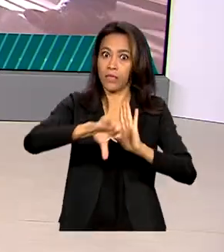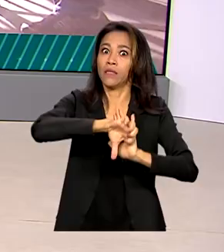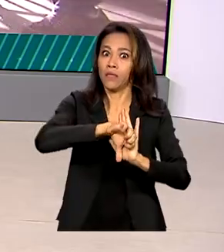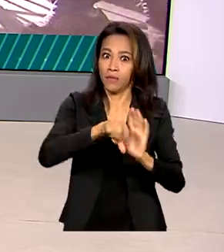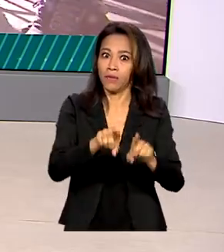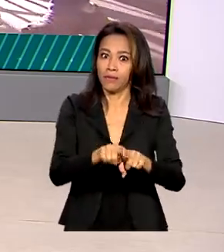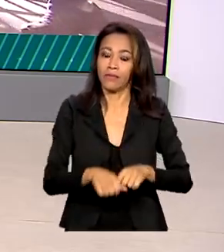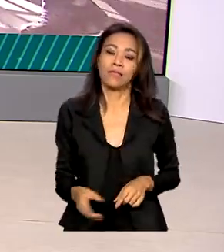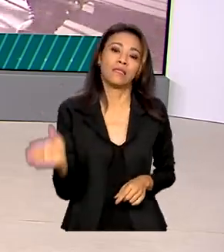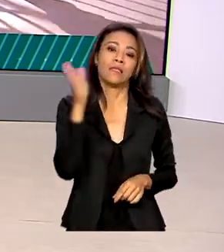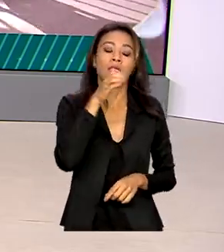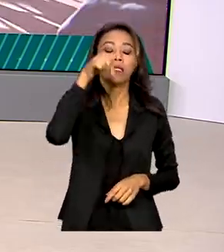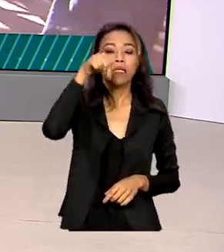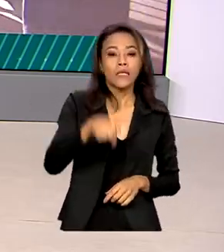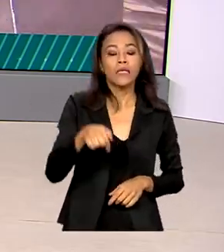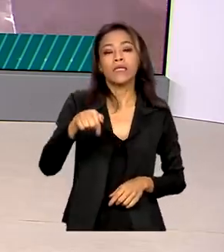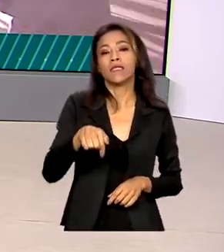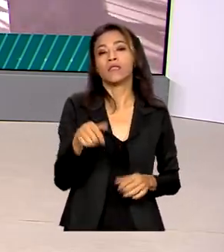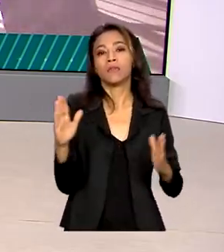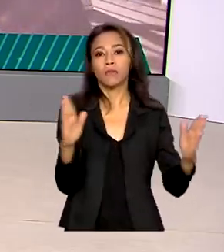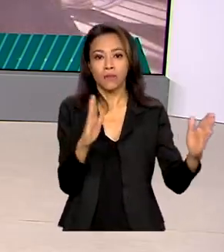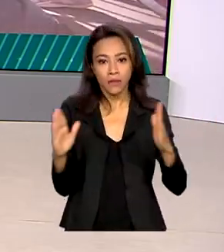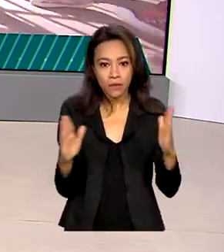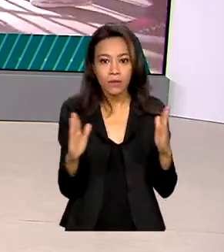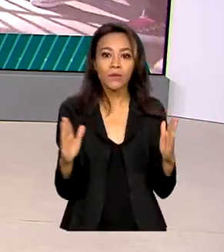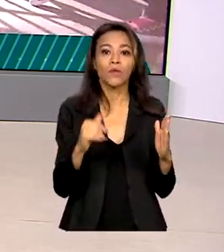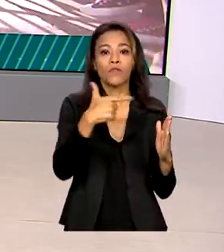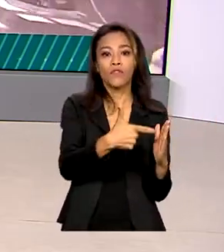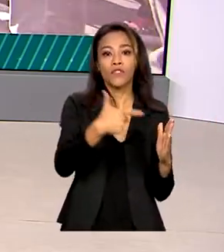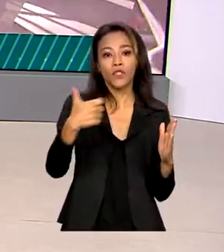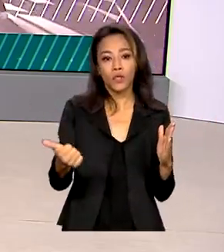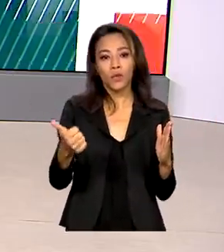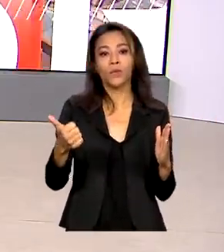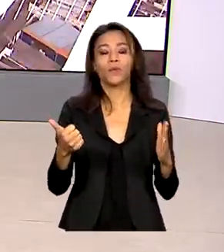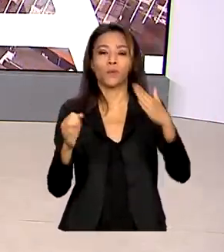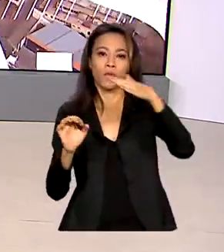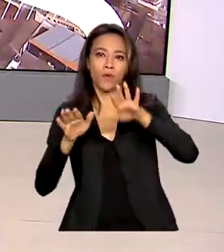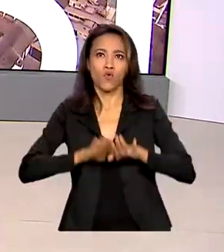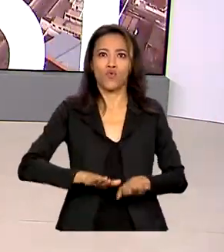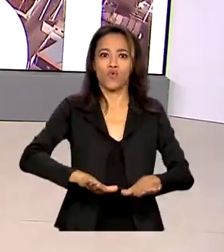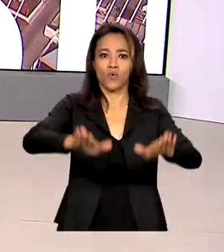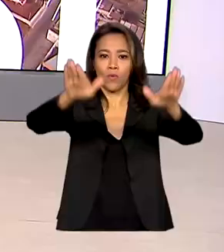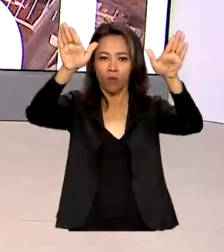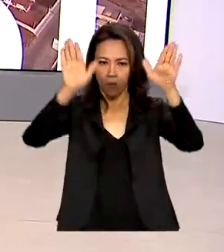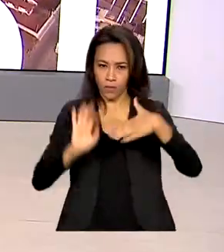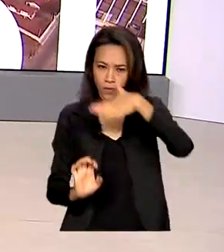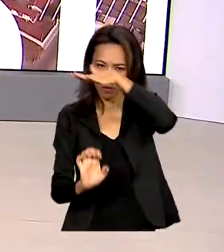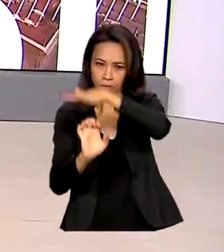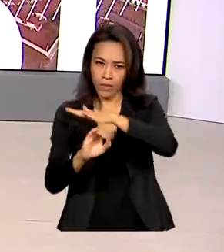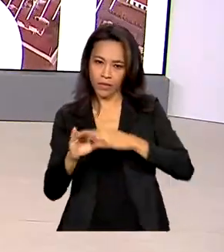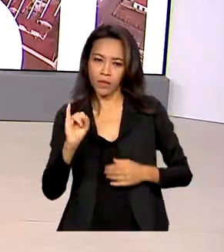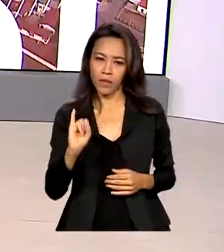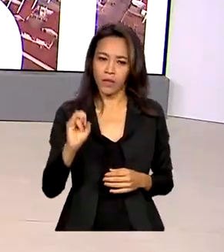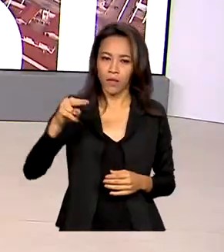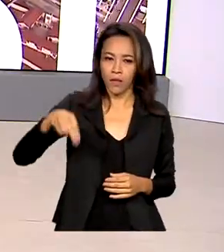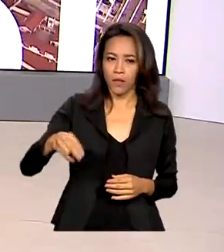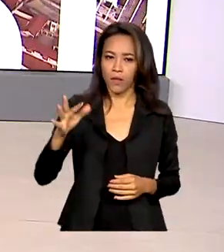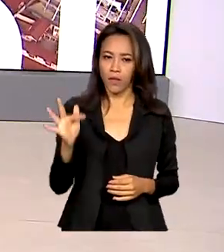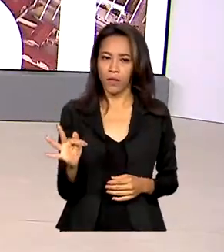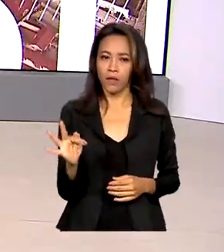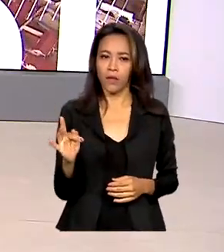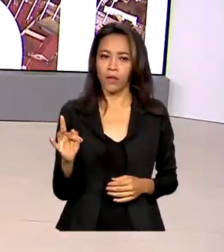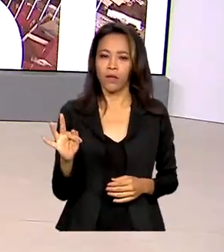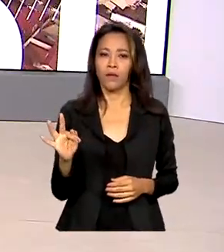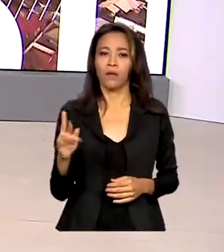E neste feriado, os 21 aeroportos administrados pela Infraero esperam receber quase 652